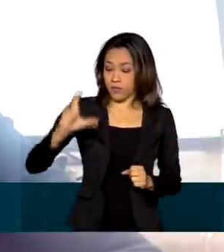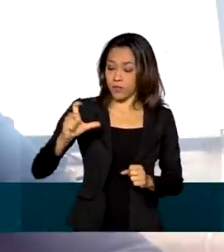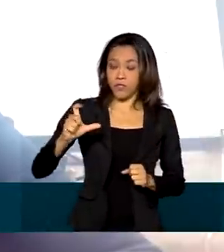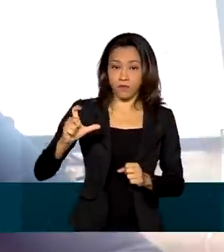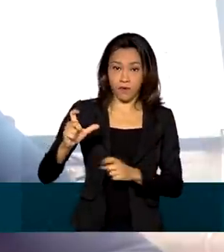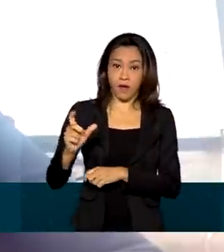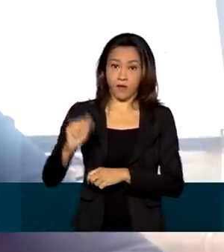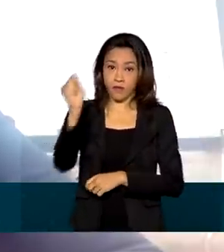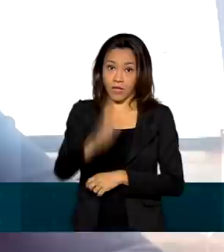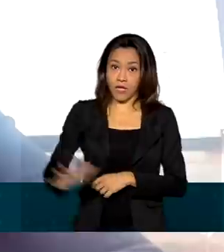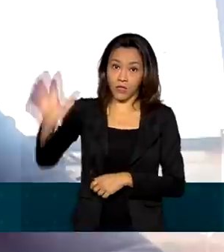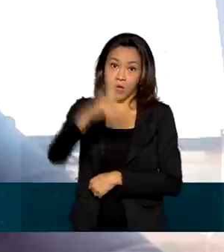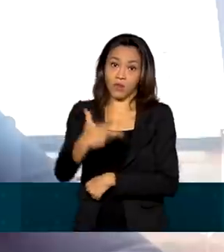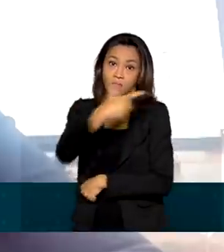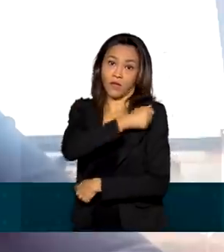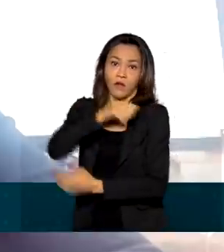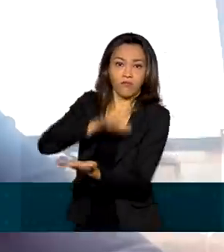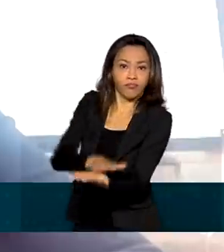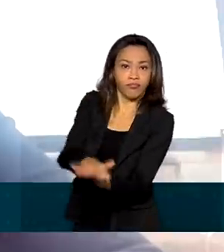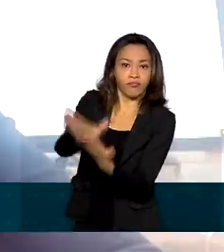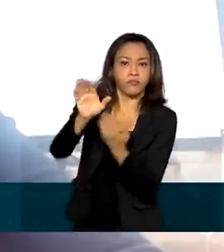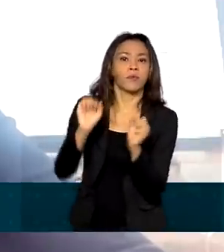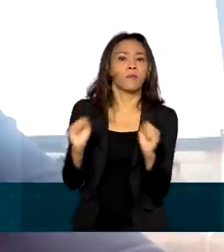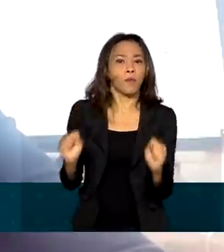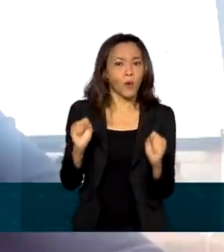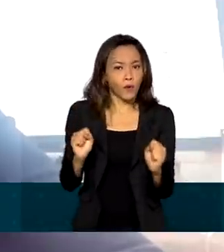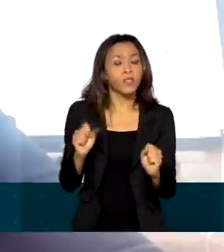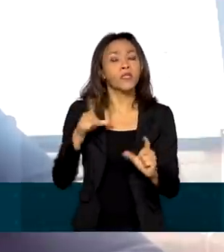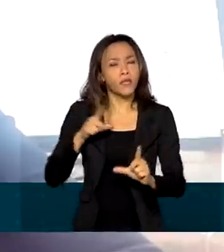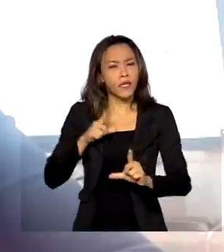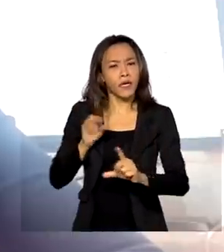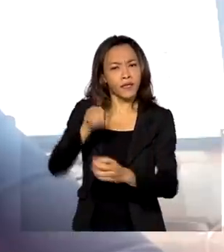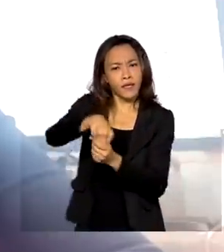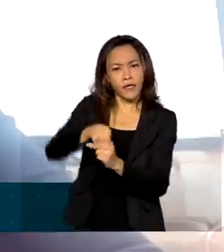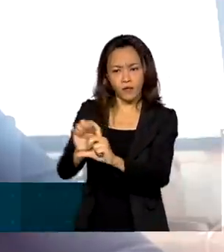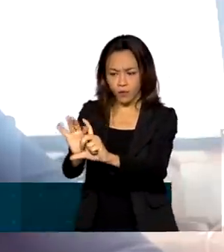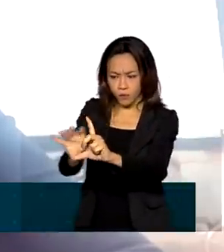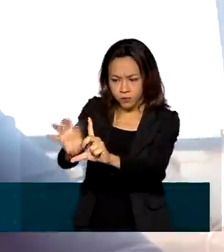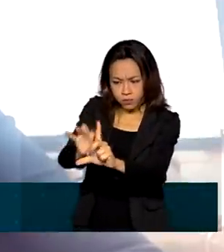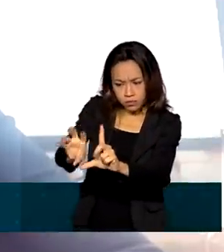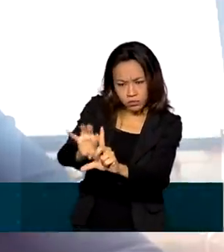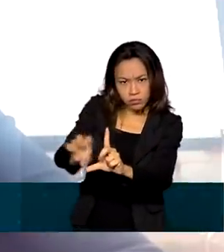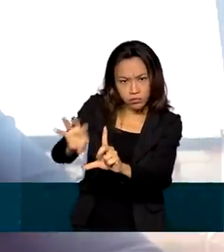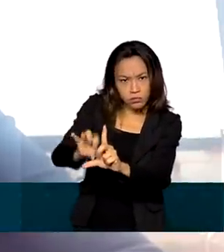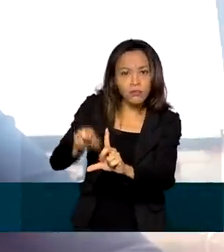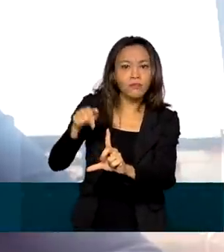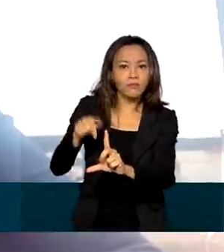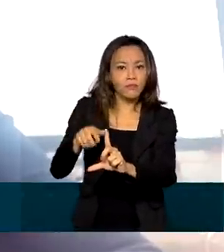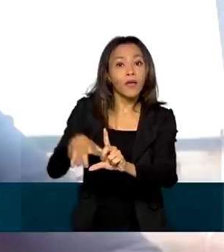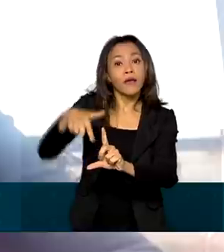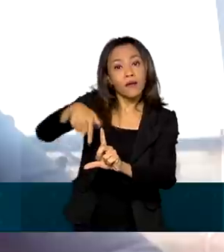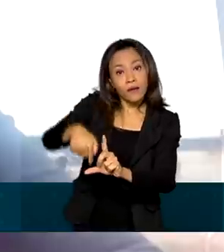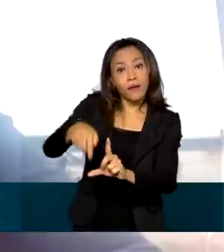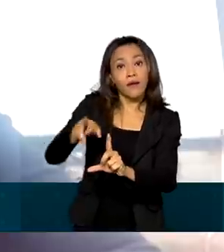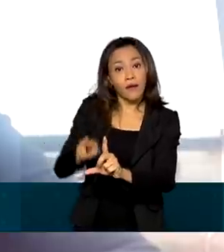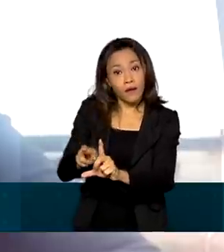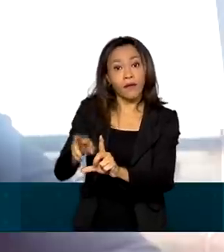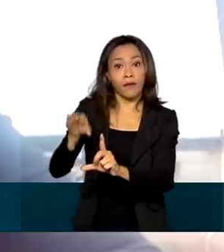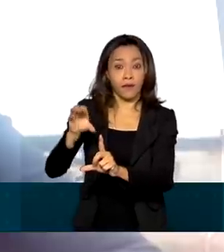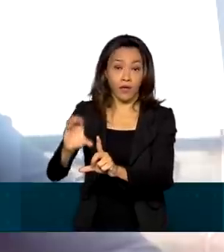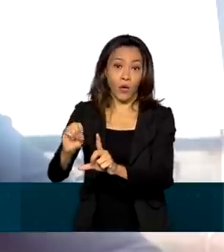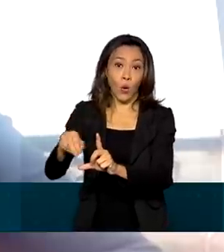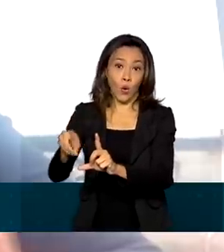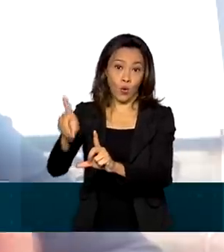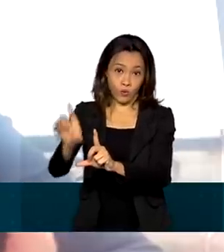Vacinação. Esse certificado tem um QR Code. Esse QR Code pode ser verificado a